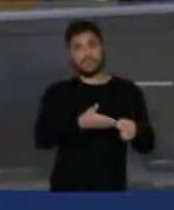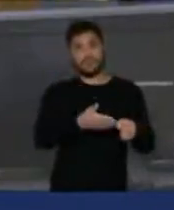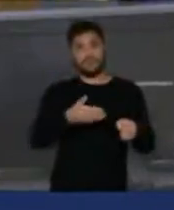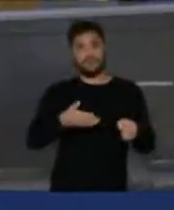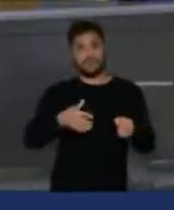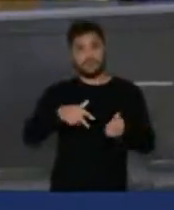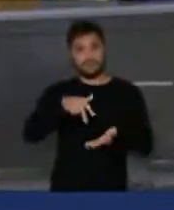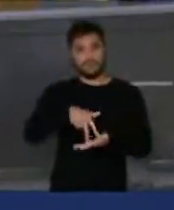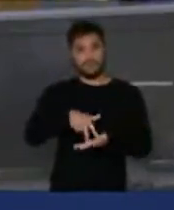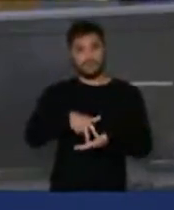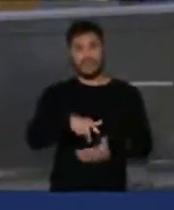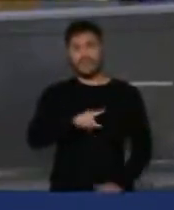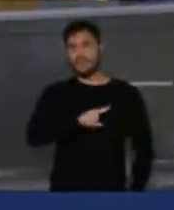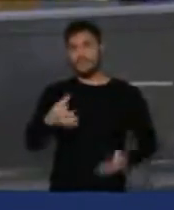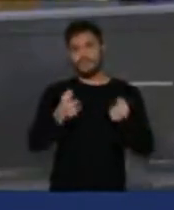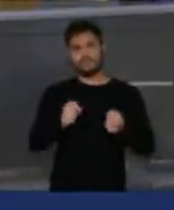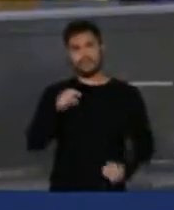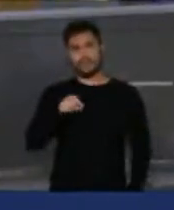Não será tolerado.